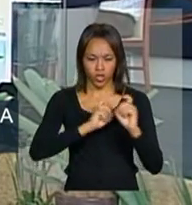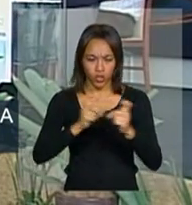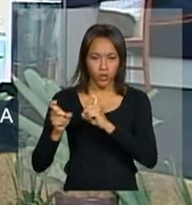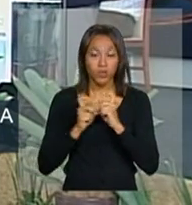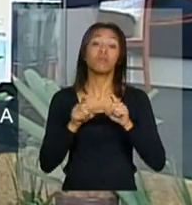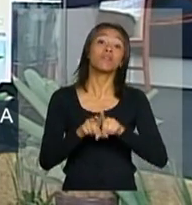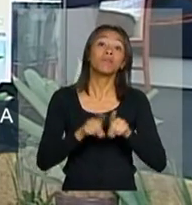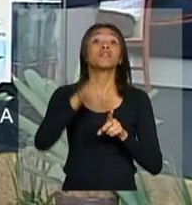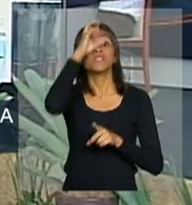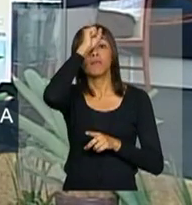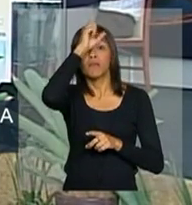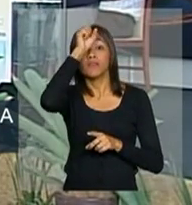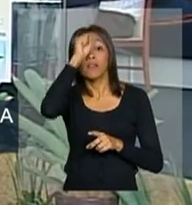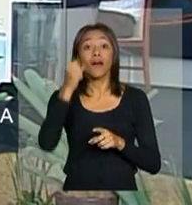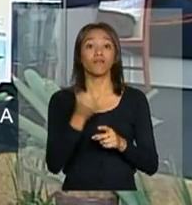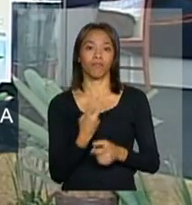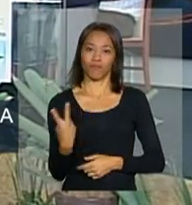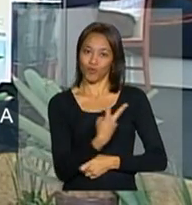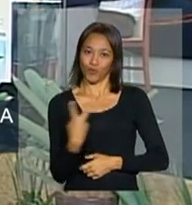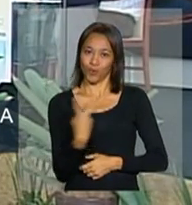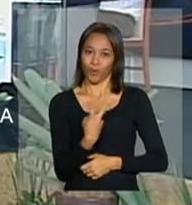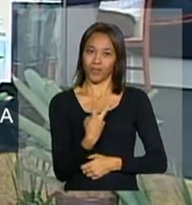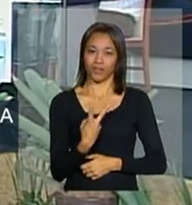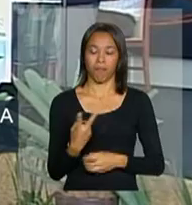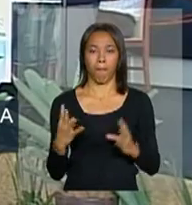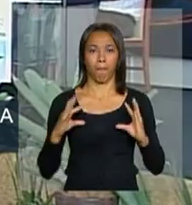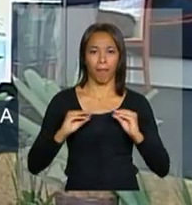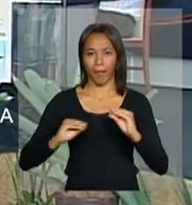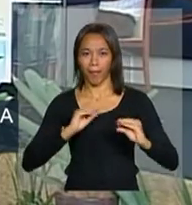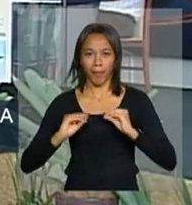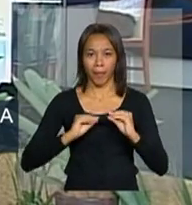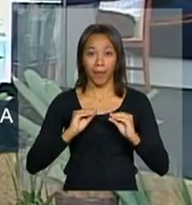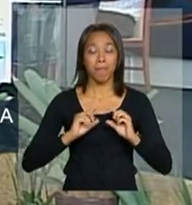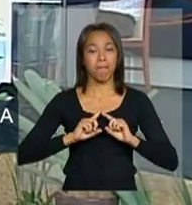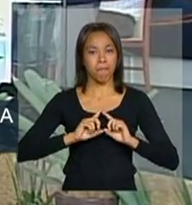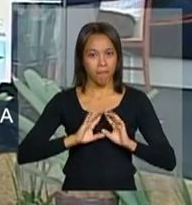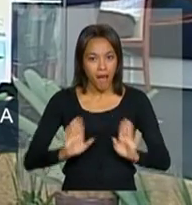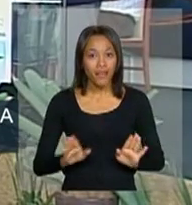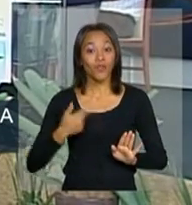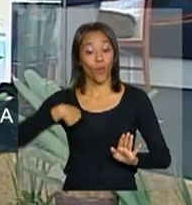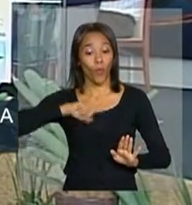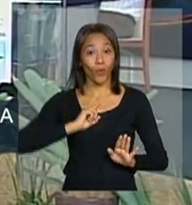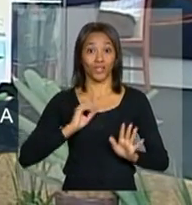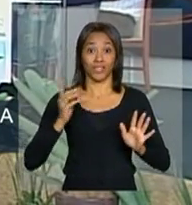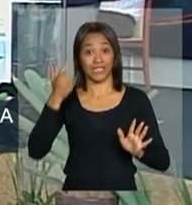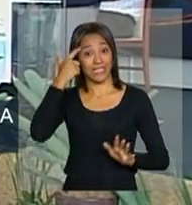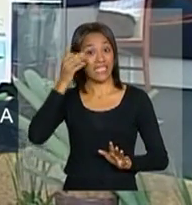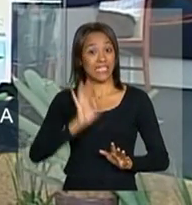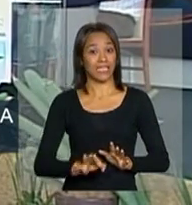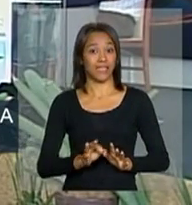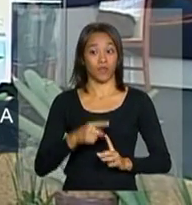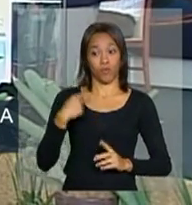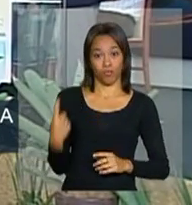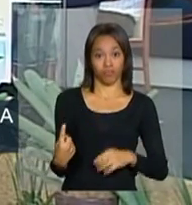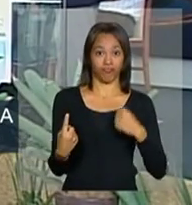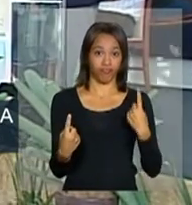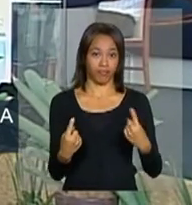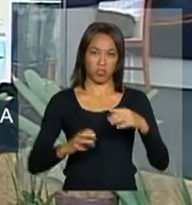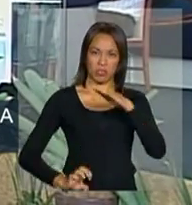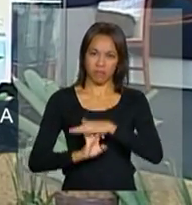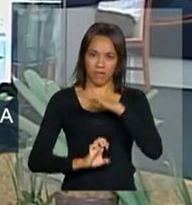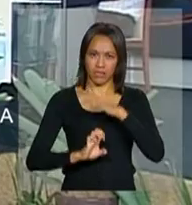aprendizado para ambas as partes, mas eu tenho certeza que todos hoje, tanto do MAB como os